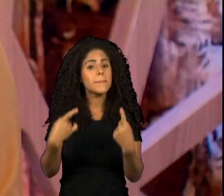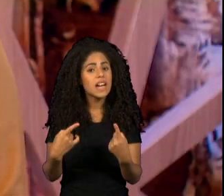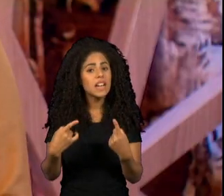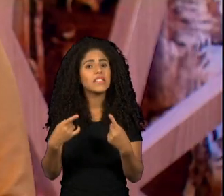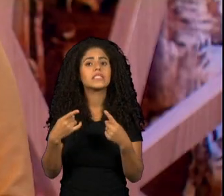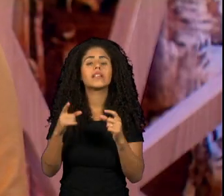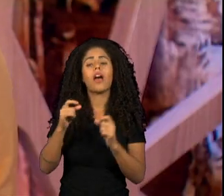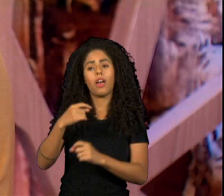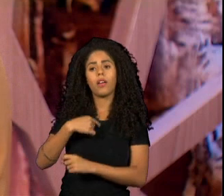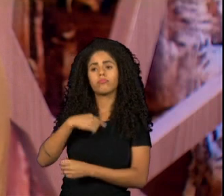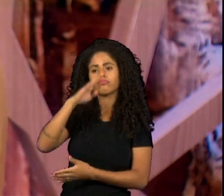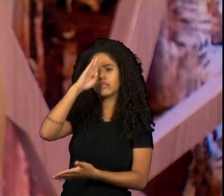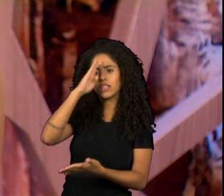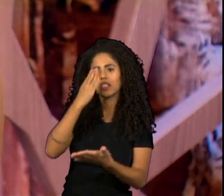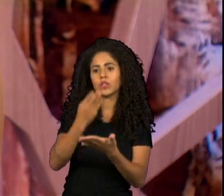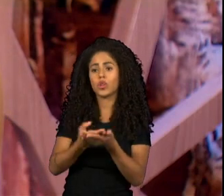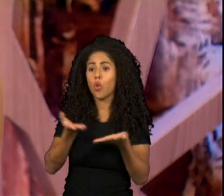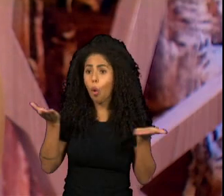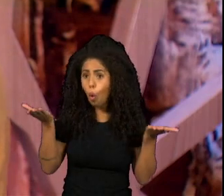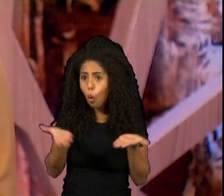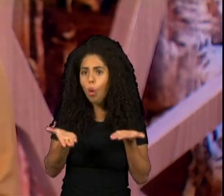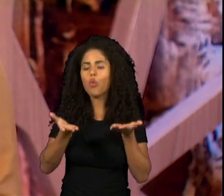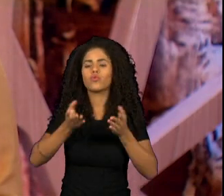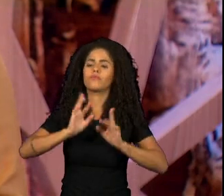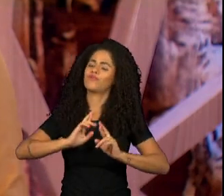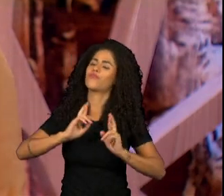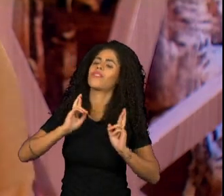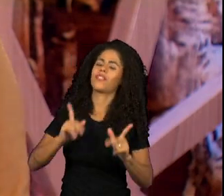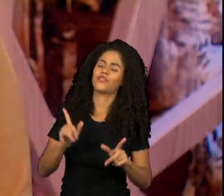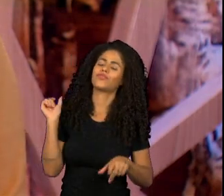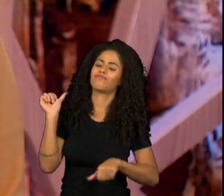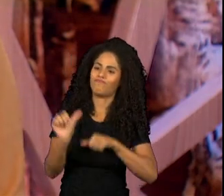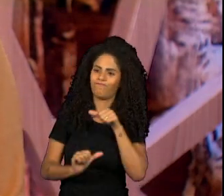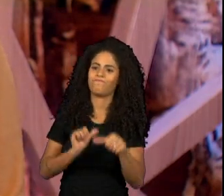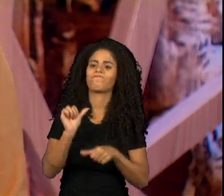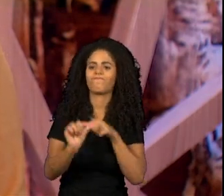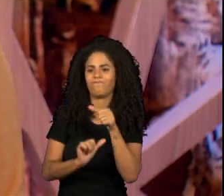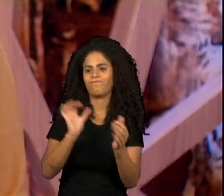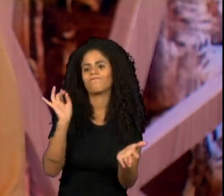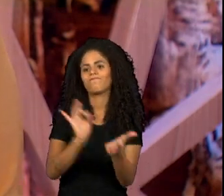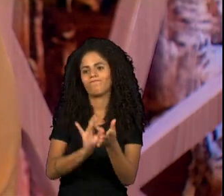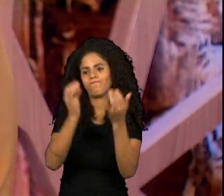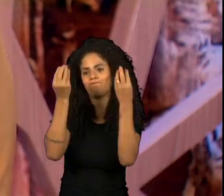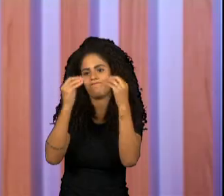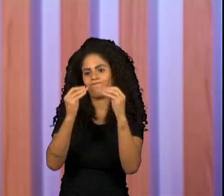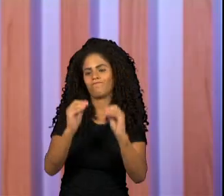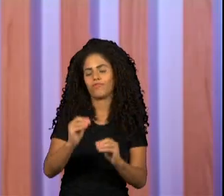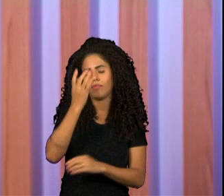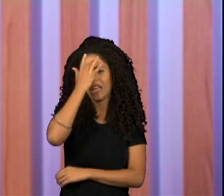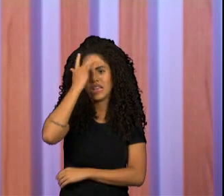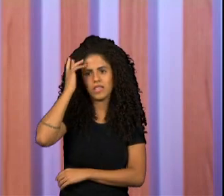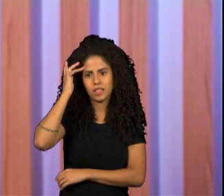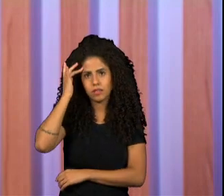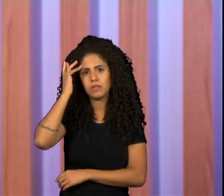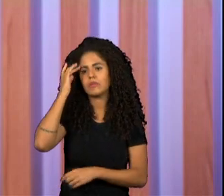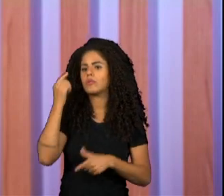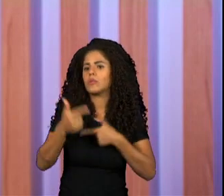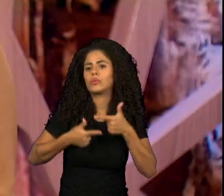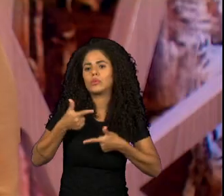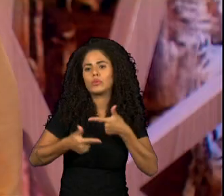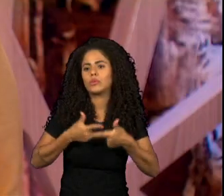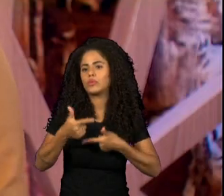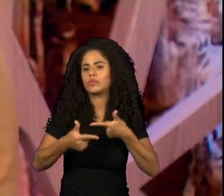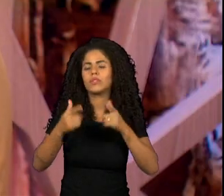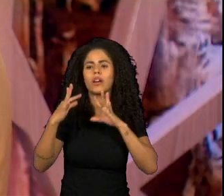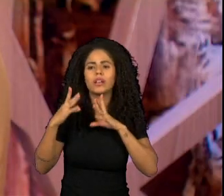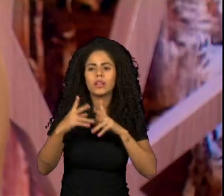Então, acho que as discussões seriam diferentes, sim. Acho que a gente está mais vocal na publicidade, as pessoas negras que trabalham na publicidade também, e ao redor,